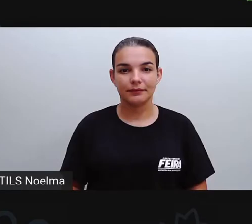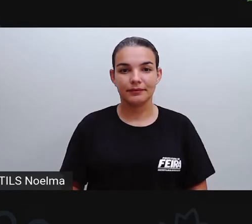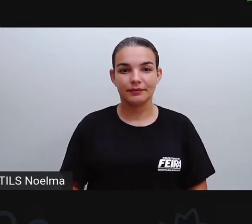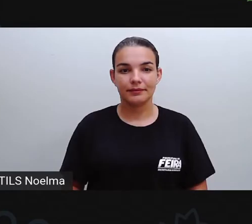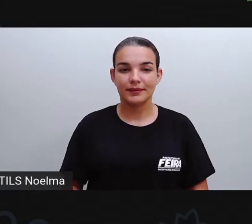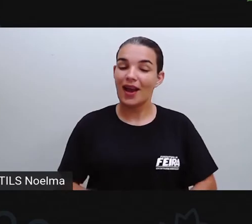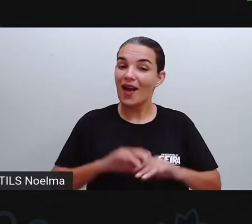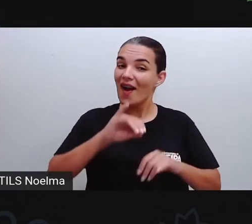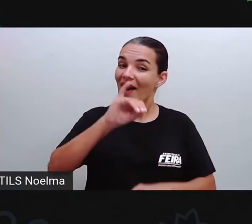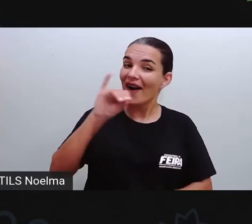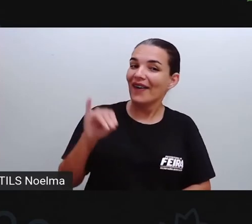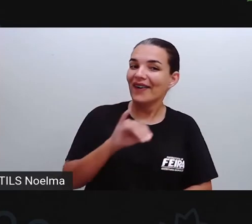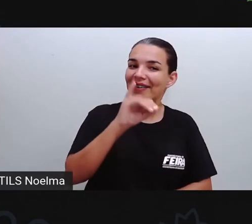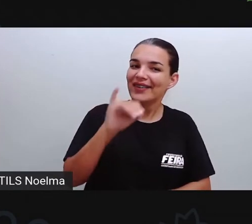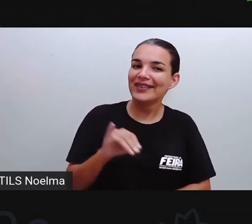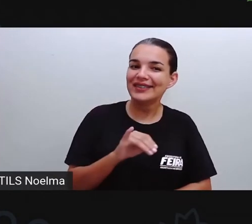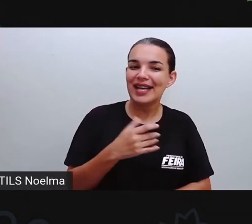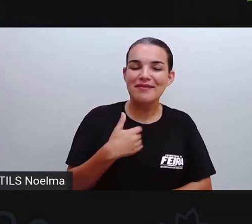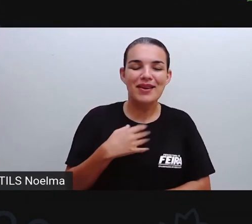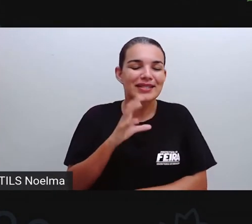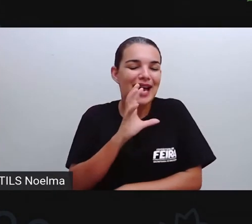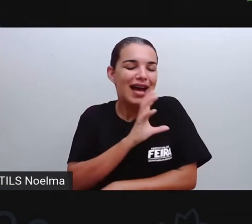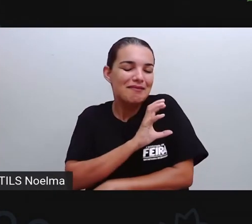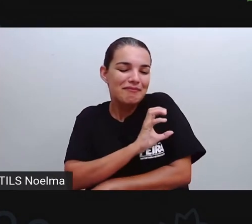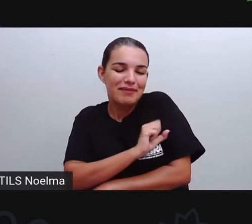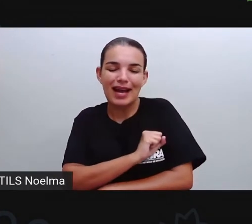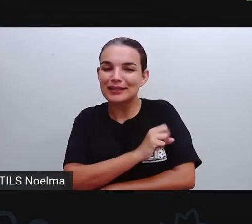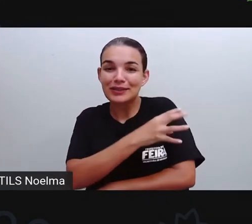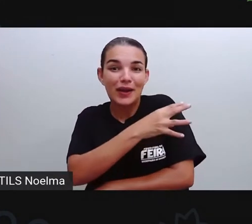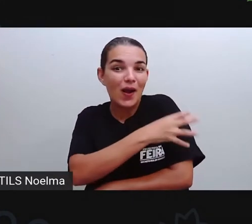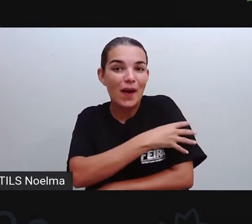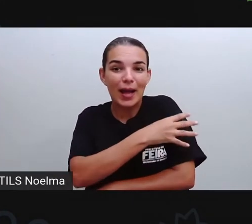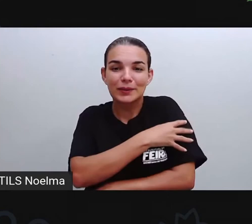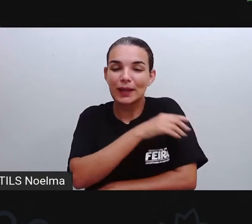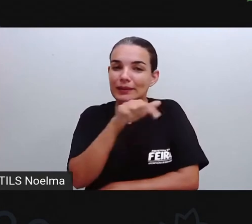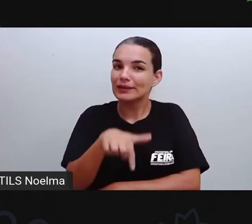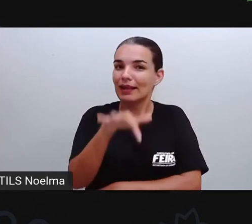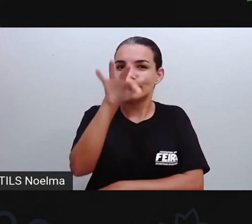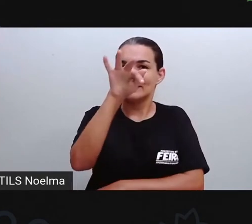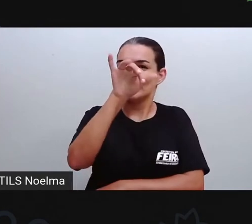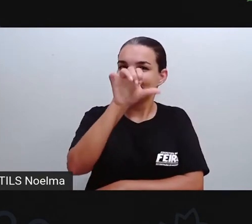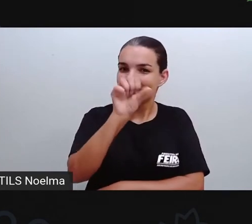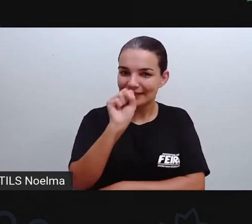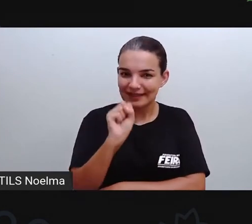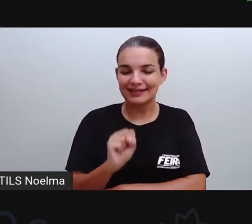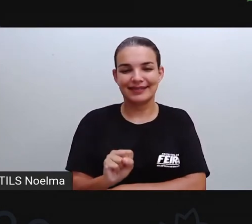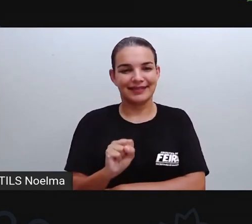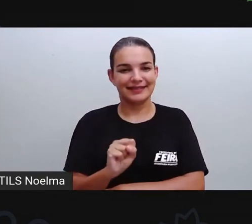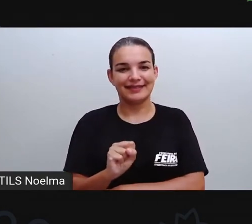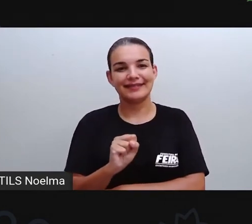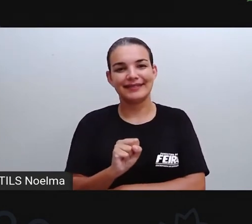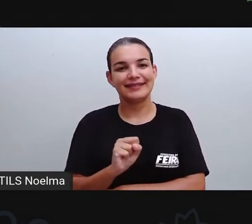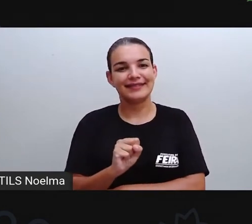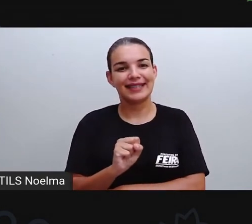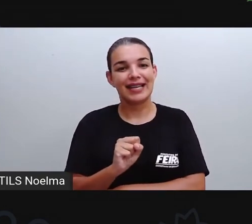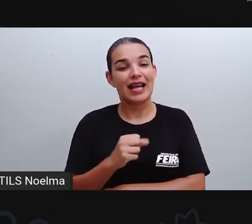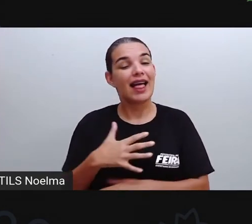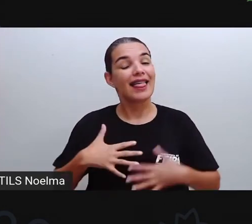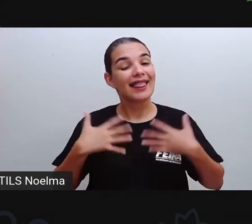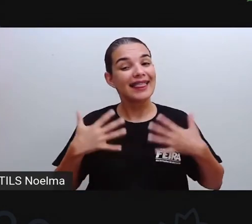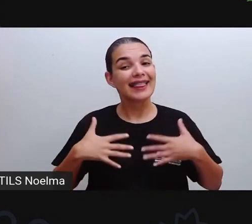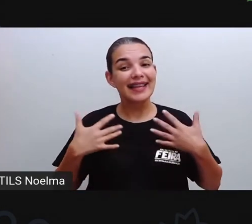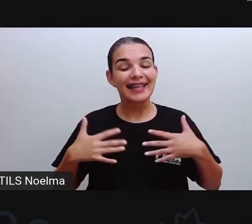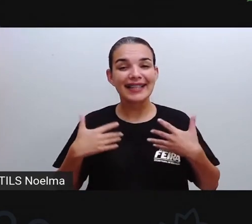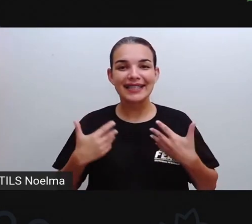Olá, amores, meus queridos e amados quartos anos da cidade de Feira de Santana. É com enorme